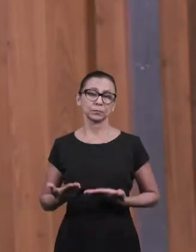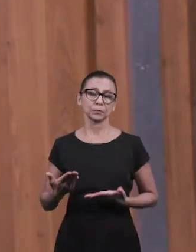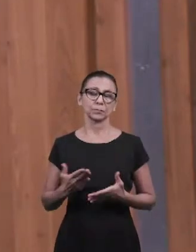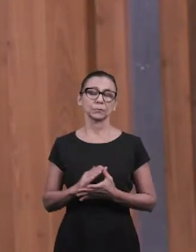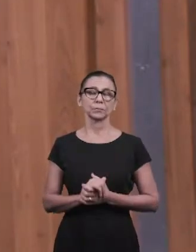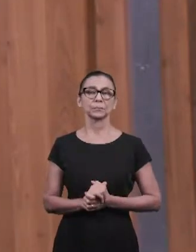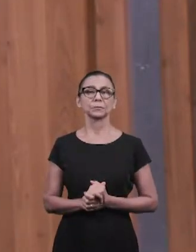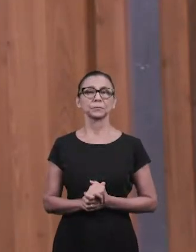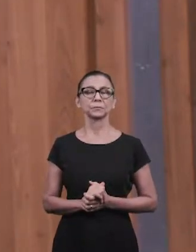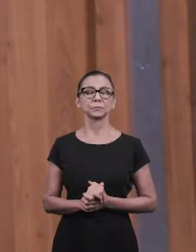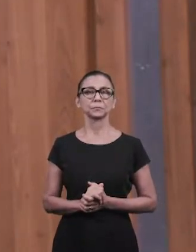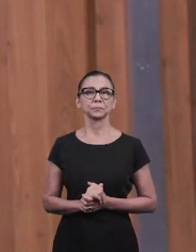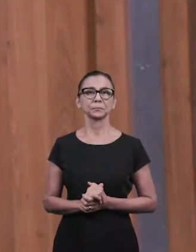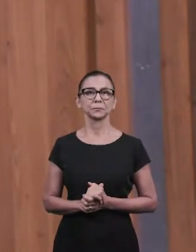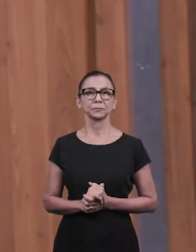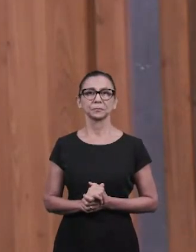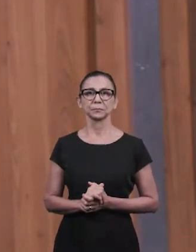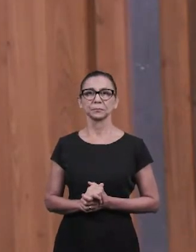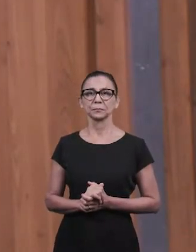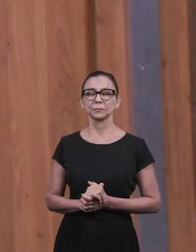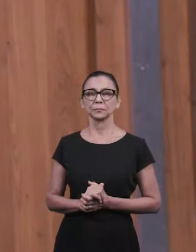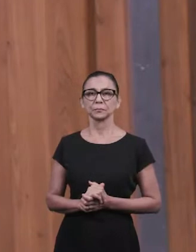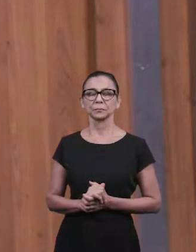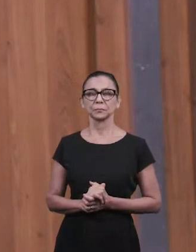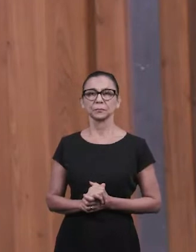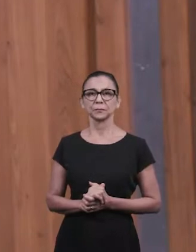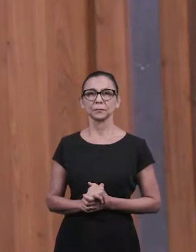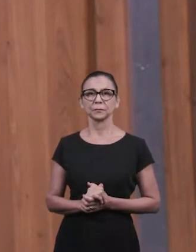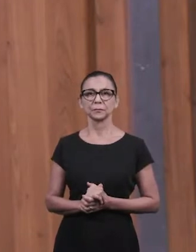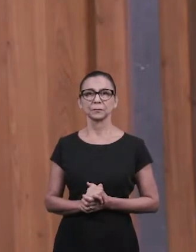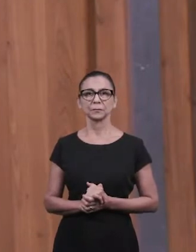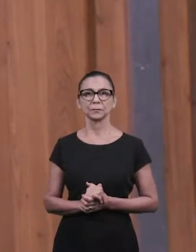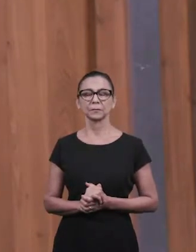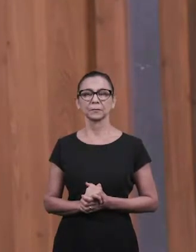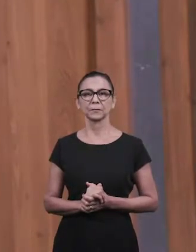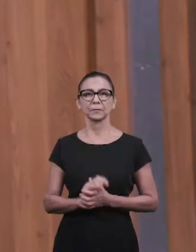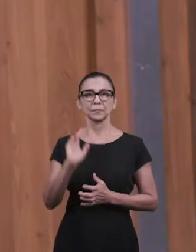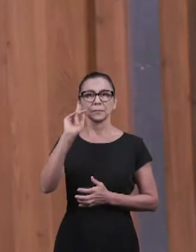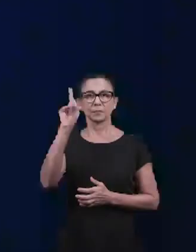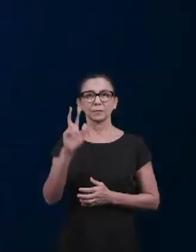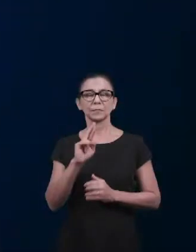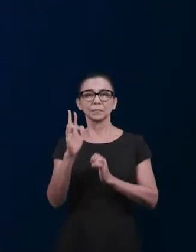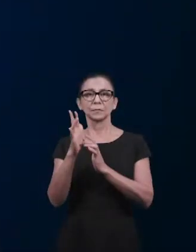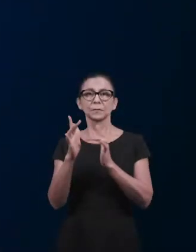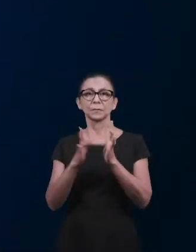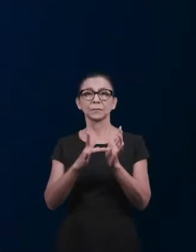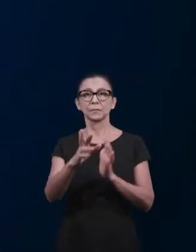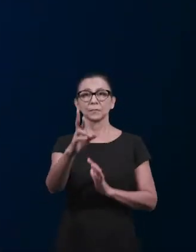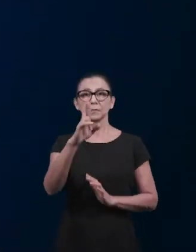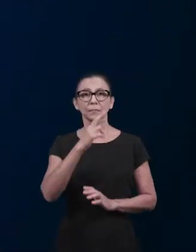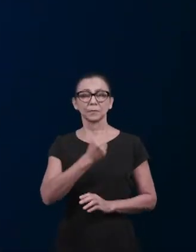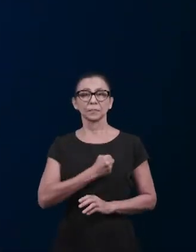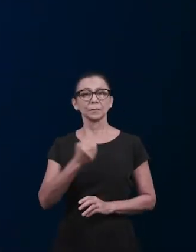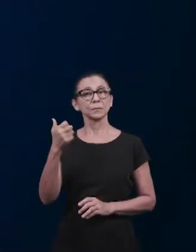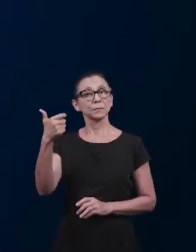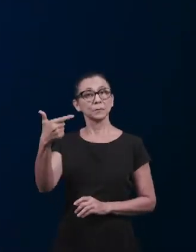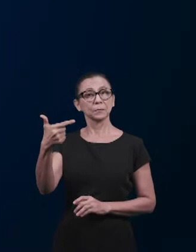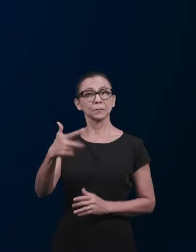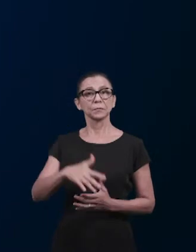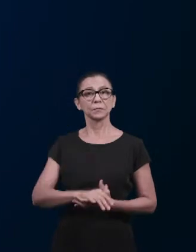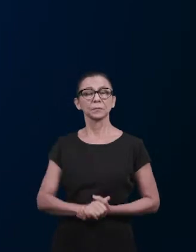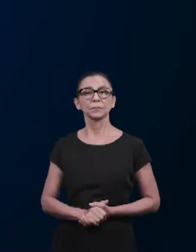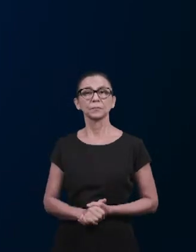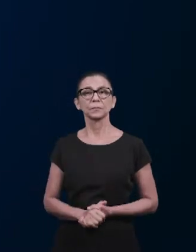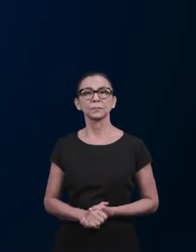senhoras ali da Igreja em Porto, ela vai nos dar a resposta, irmã Dilcilane, a paz do Senhor Jesus. Respondendo a pergunta de